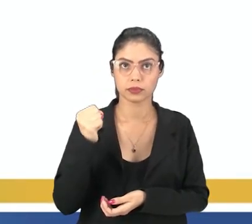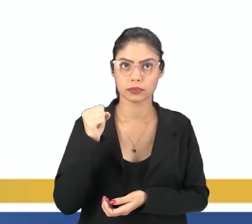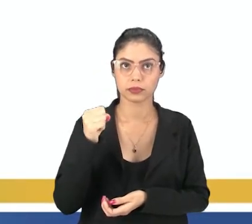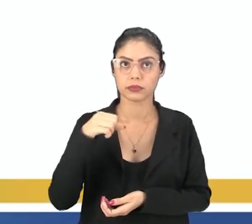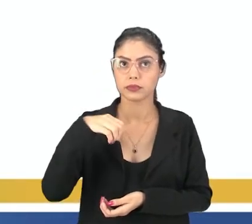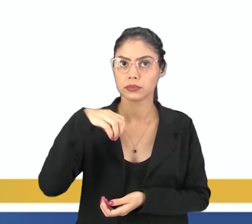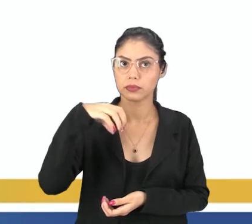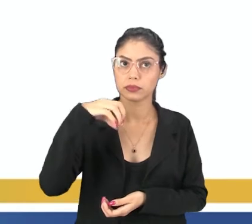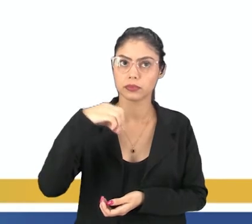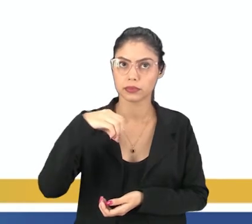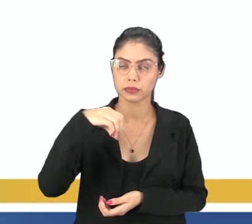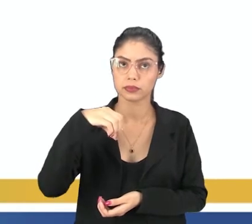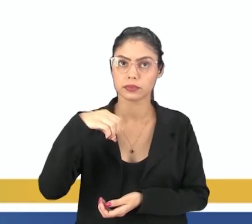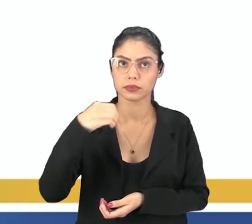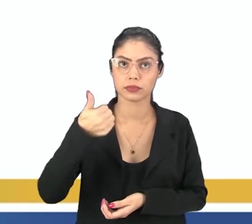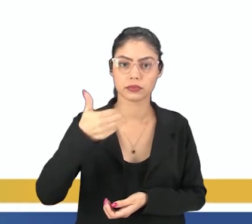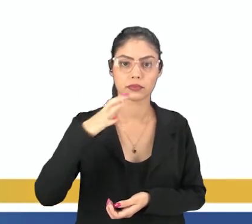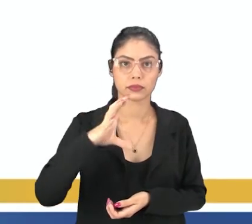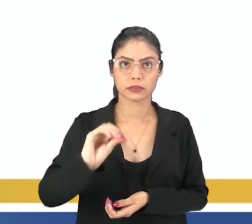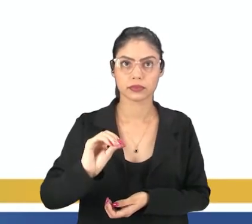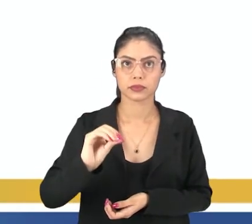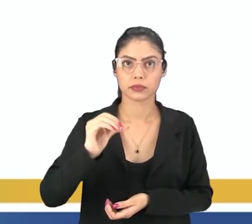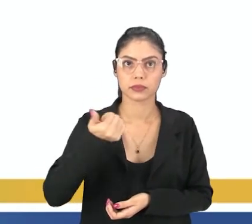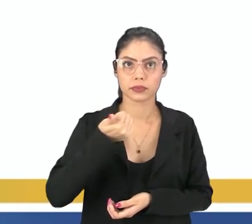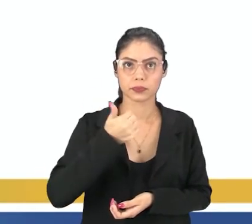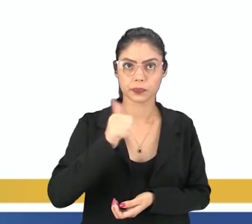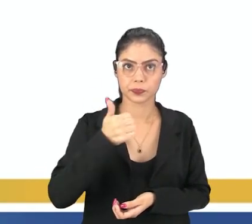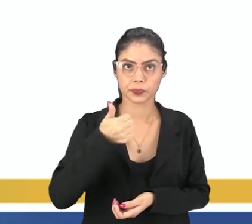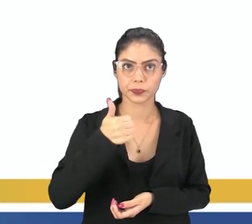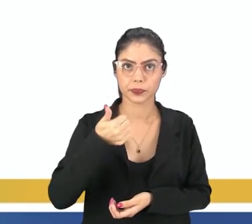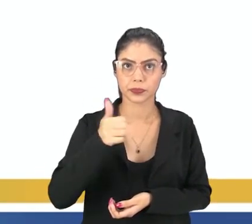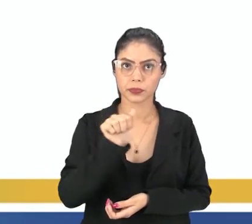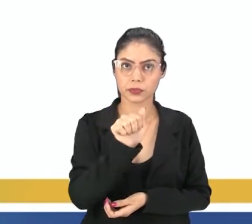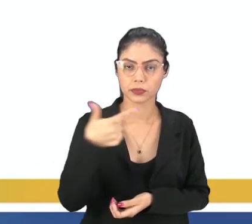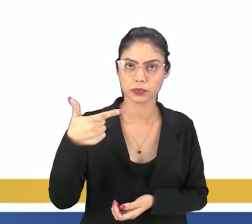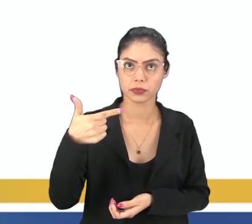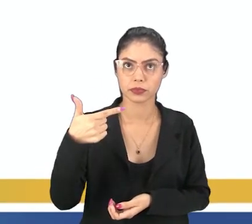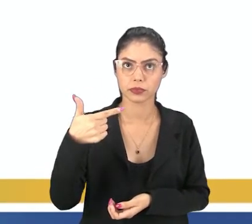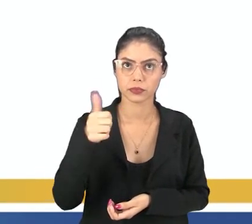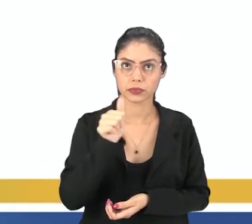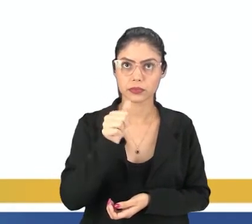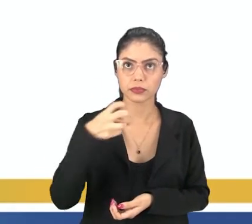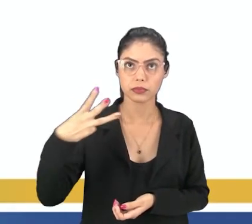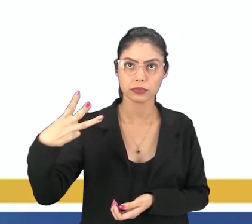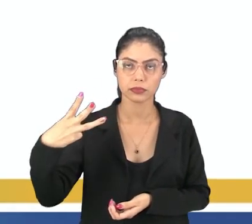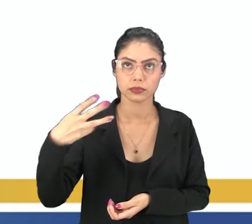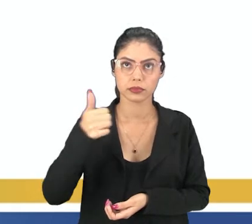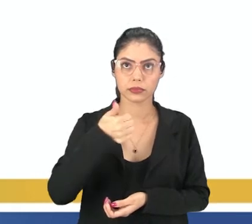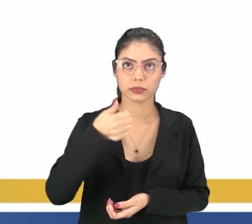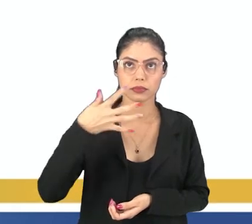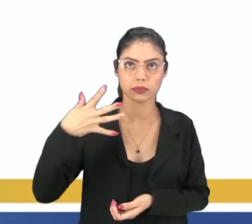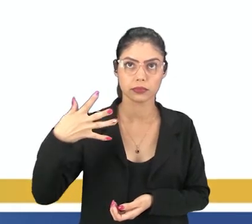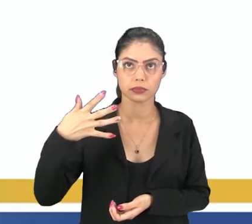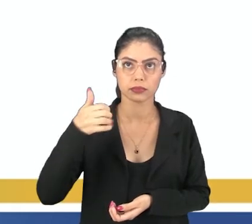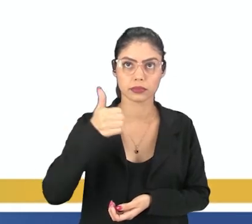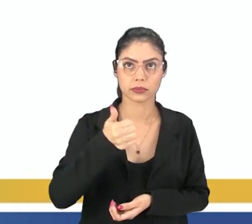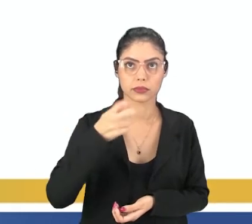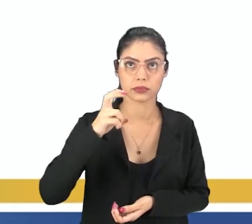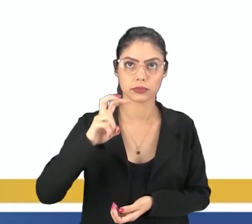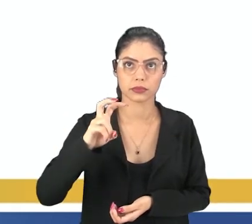Oito Nove Dez Onze Doze Treze